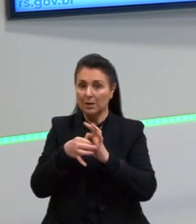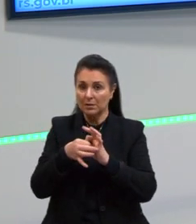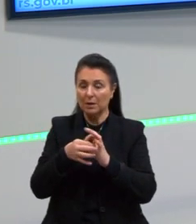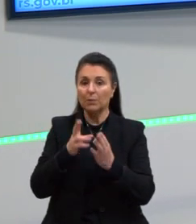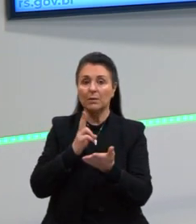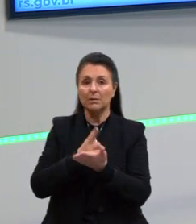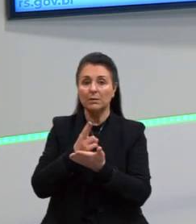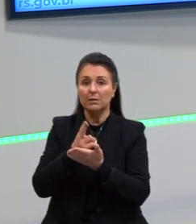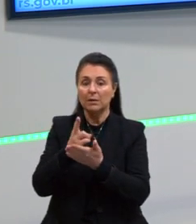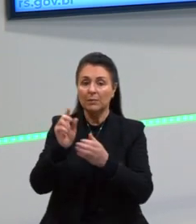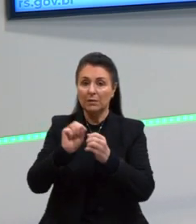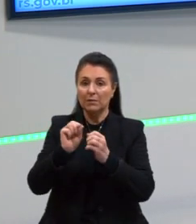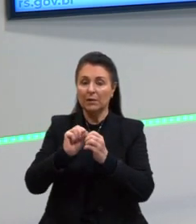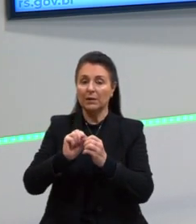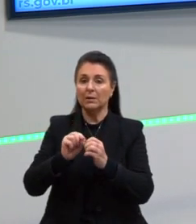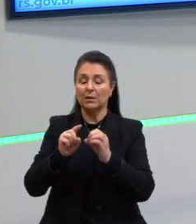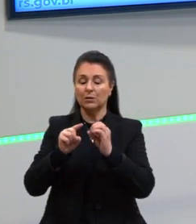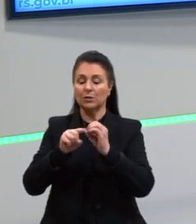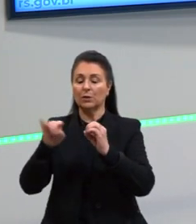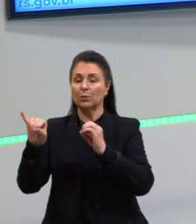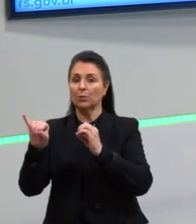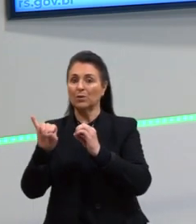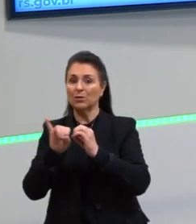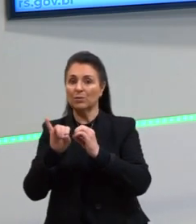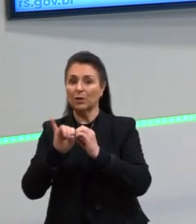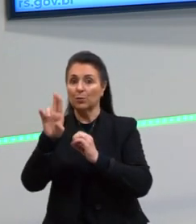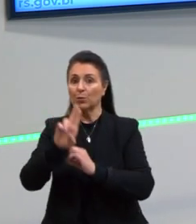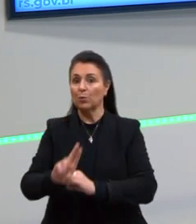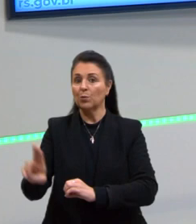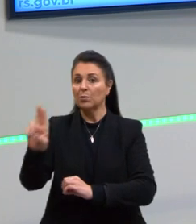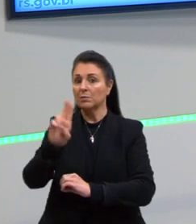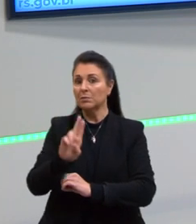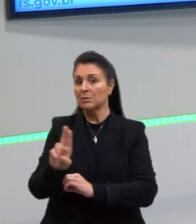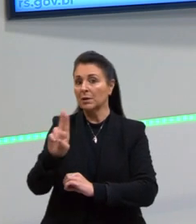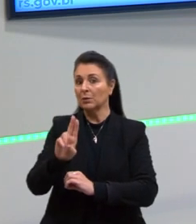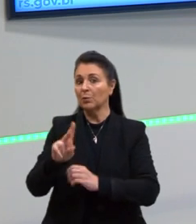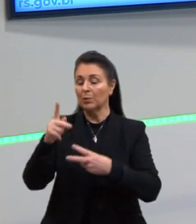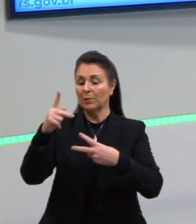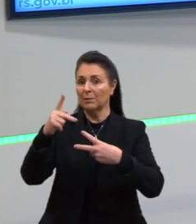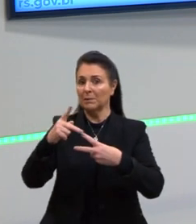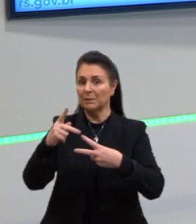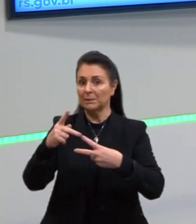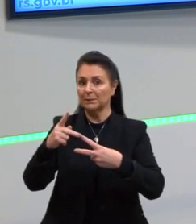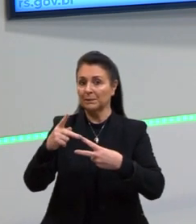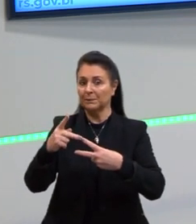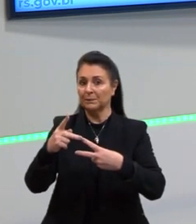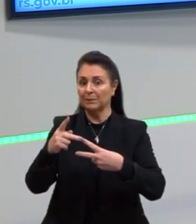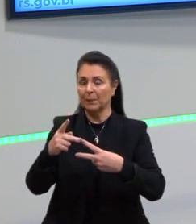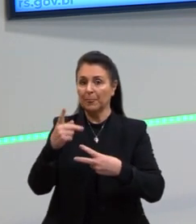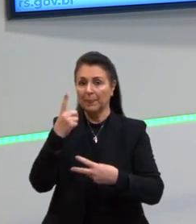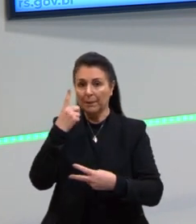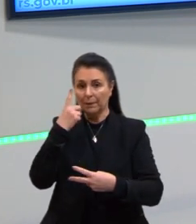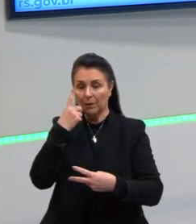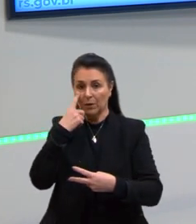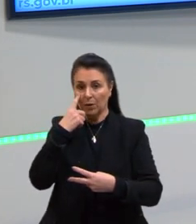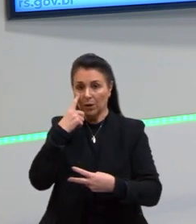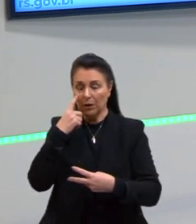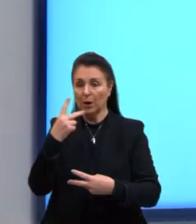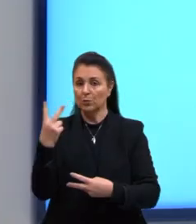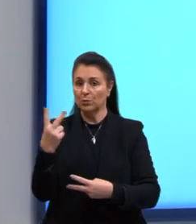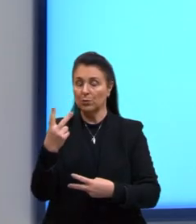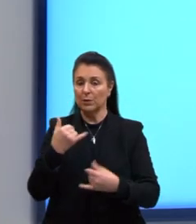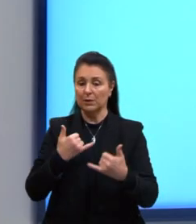feita de forma indireta através do uso de uma preposição. Olhem ali os nossos dois